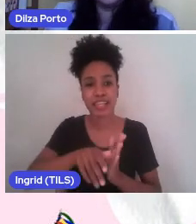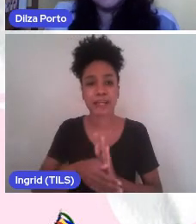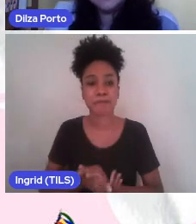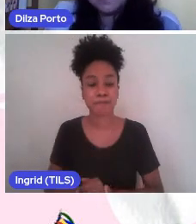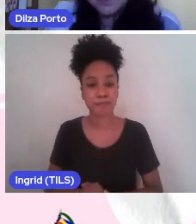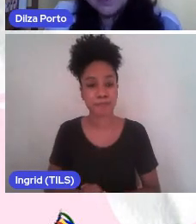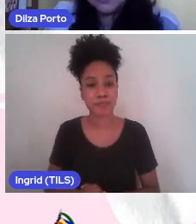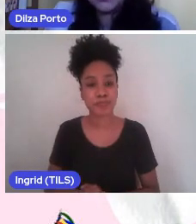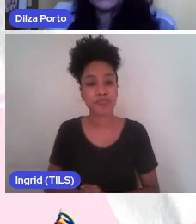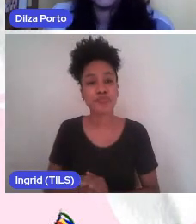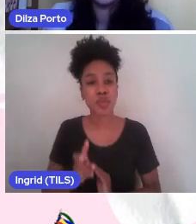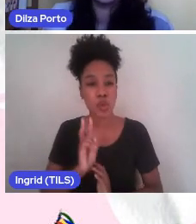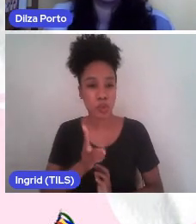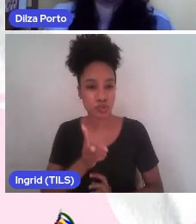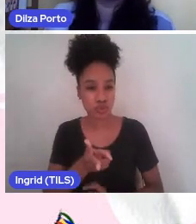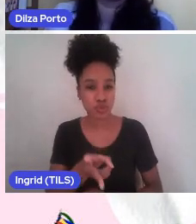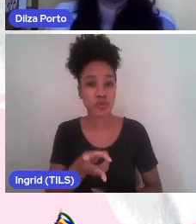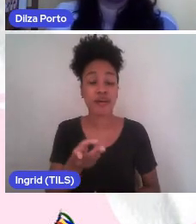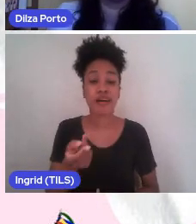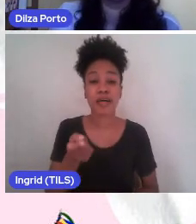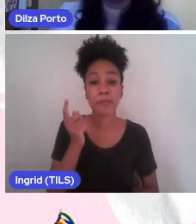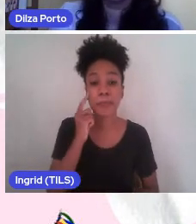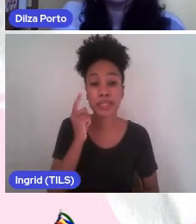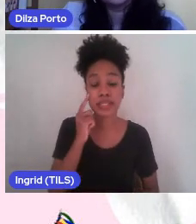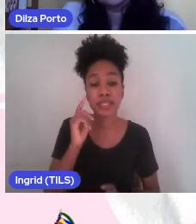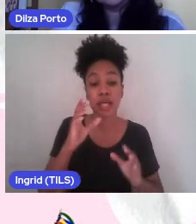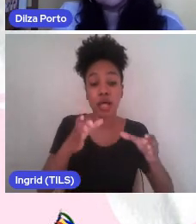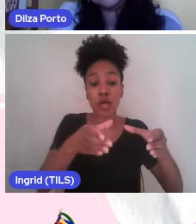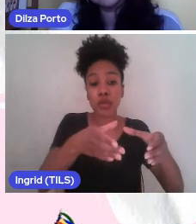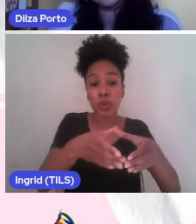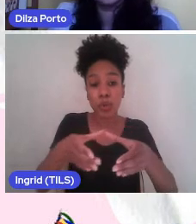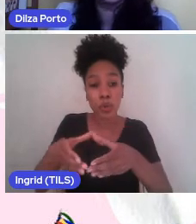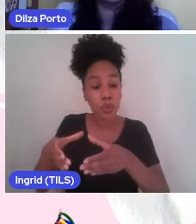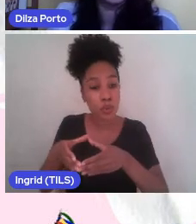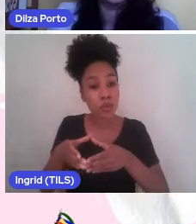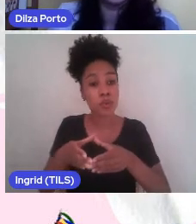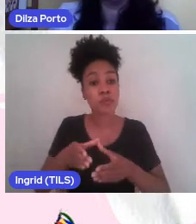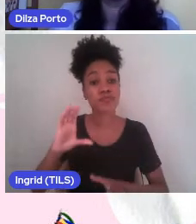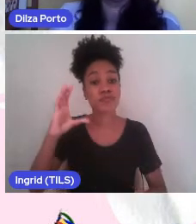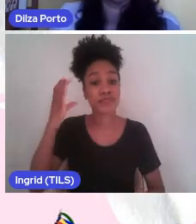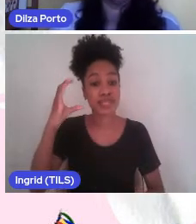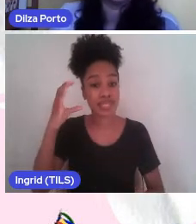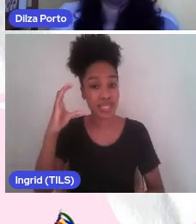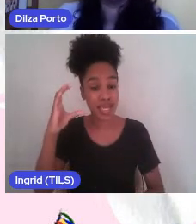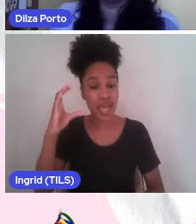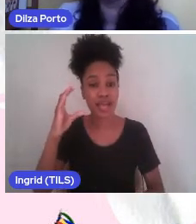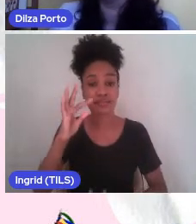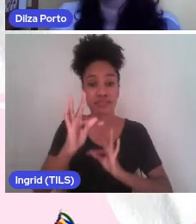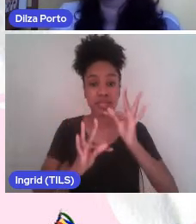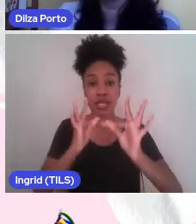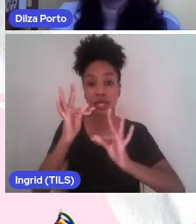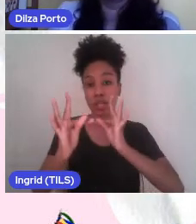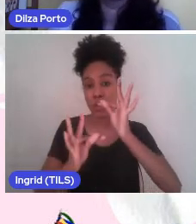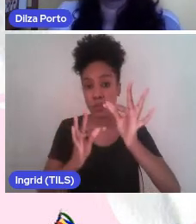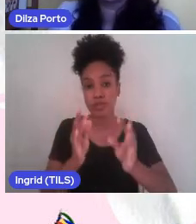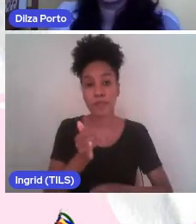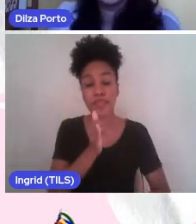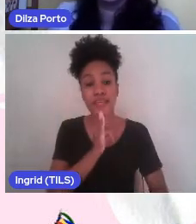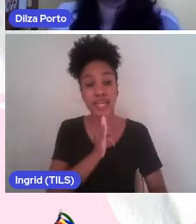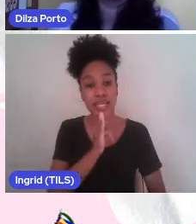Ainda pensando nos núcleos temáticos, a partir da ciência e da tecnologia, aí destacamos,